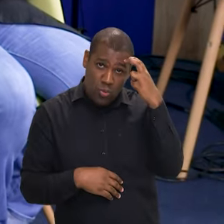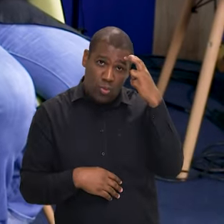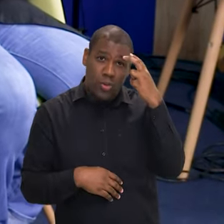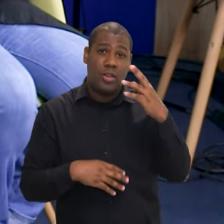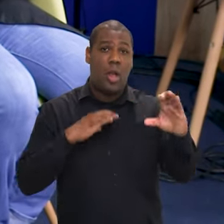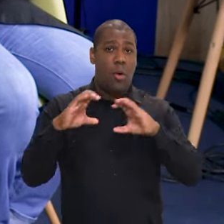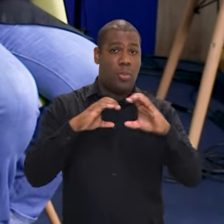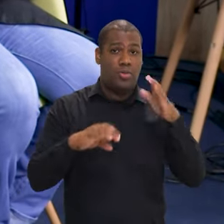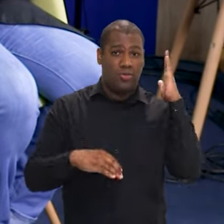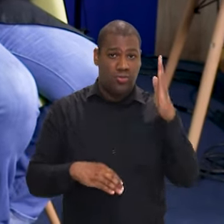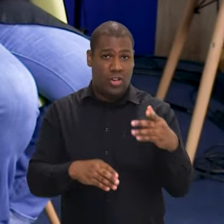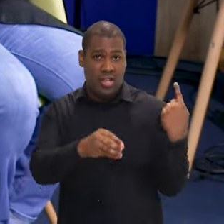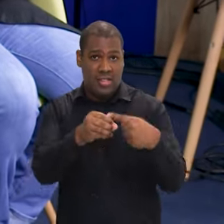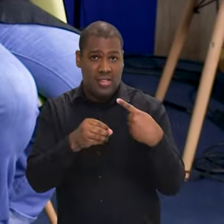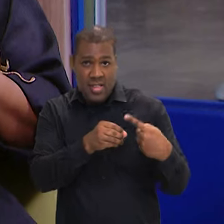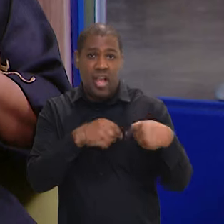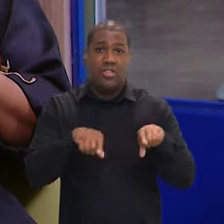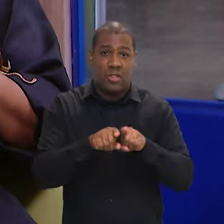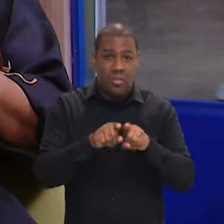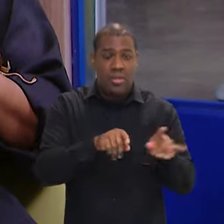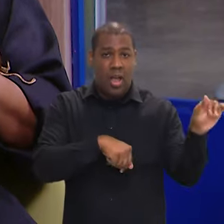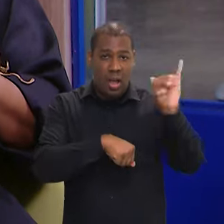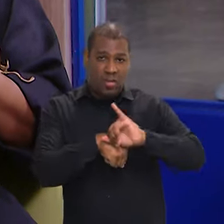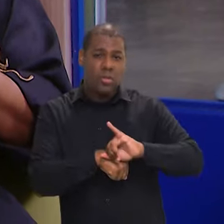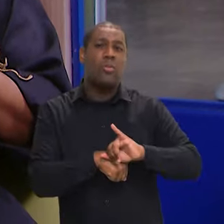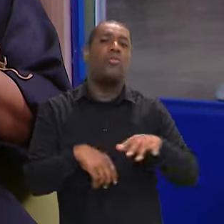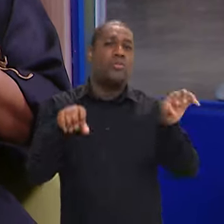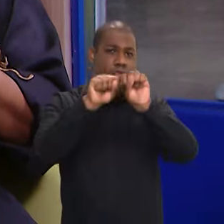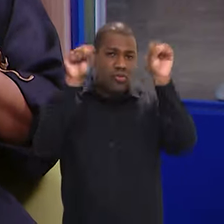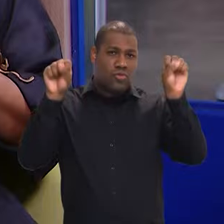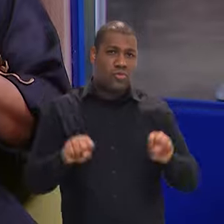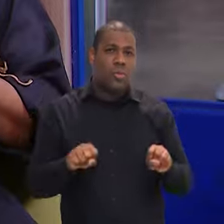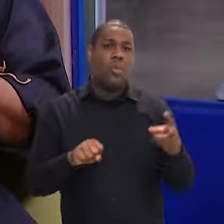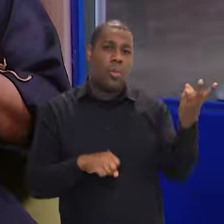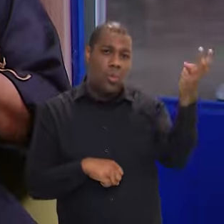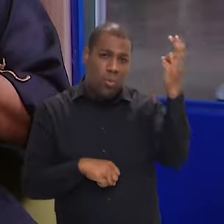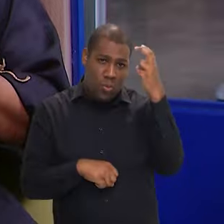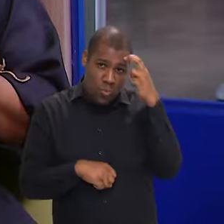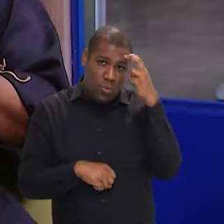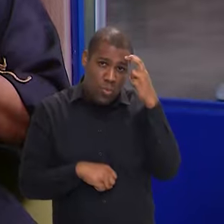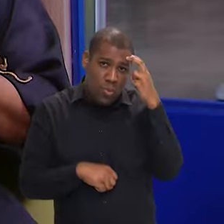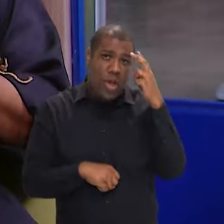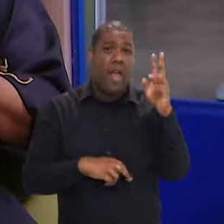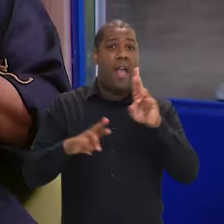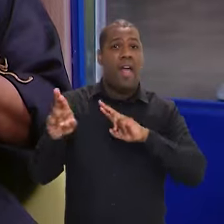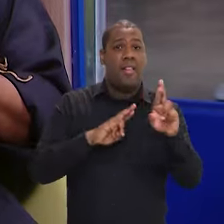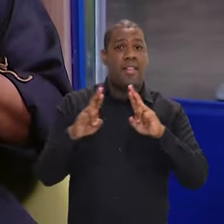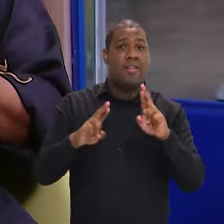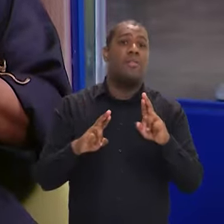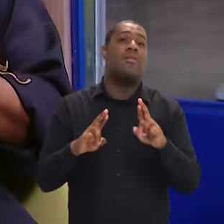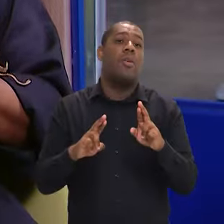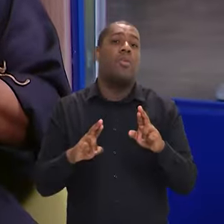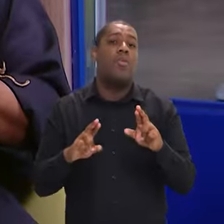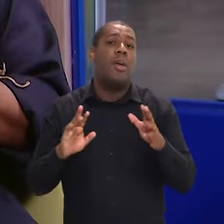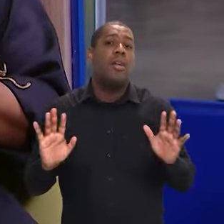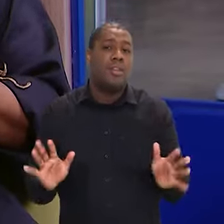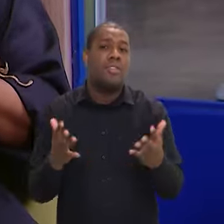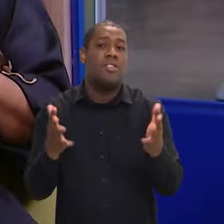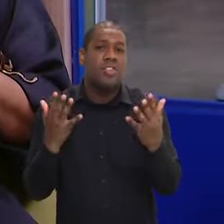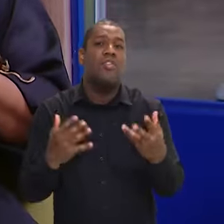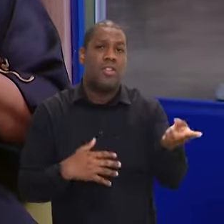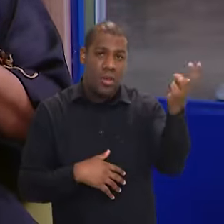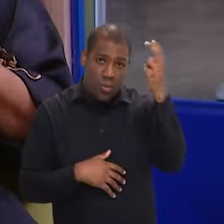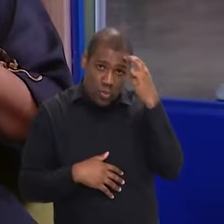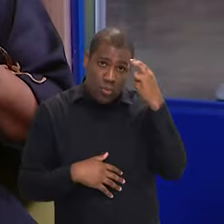Cultura com as cidades, com as capitais. Será um sistema de fluição direto de fomento